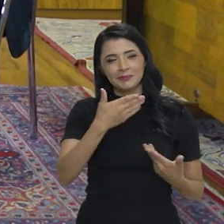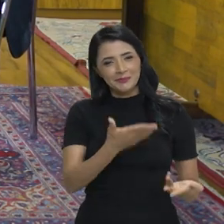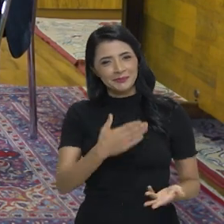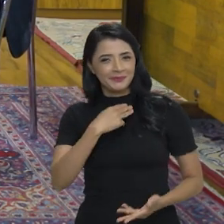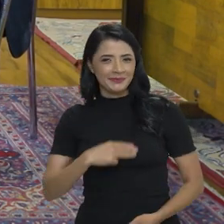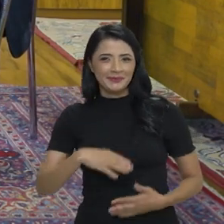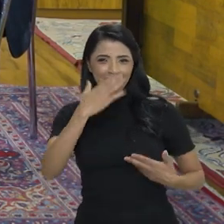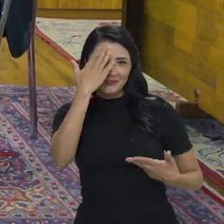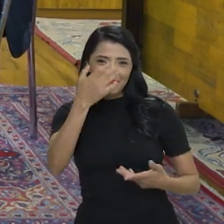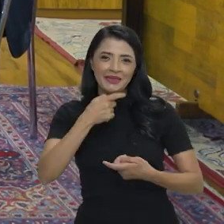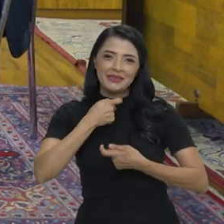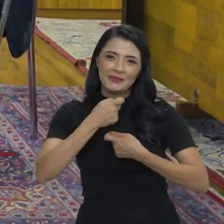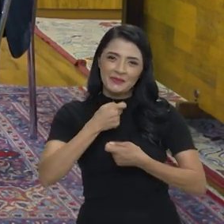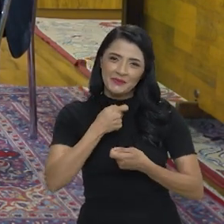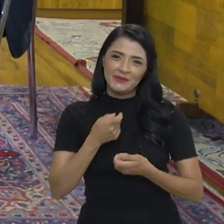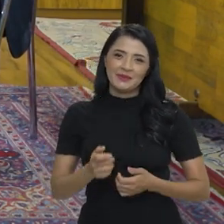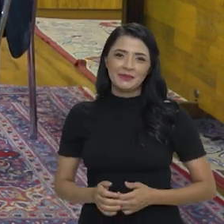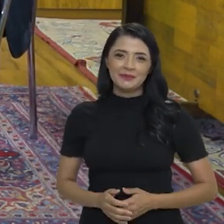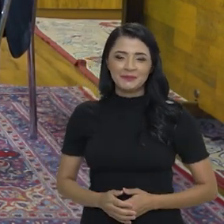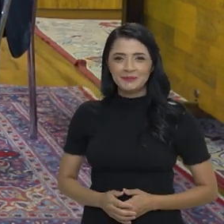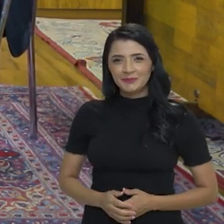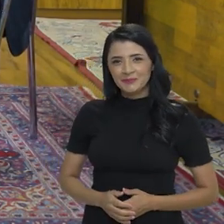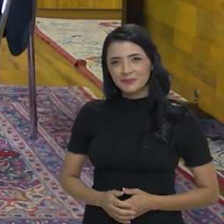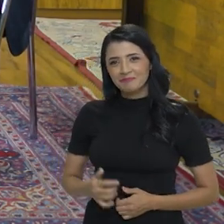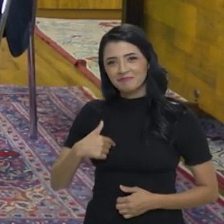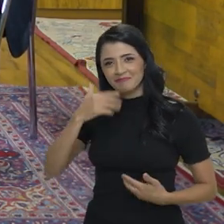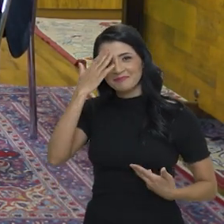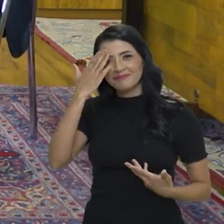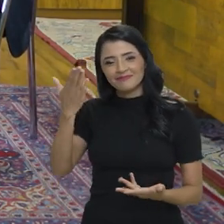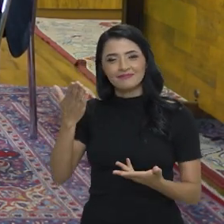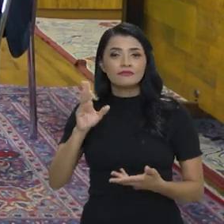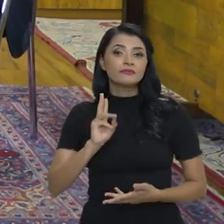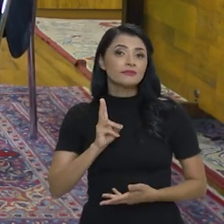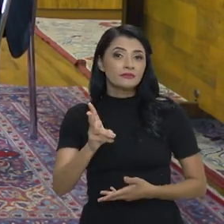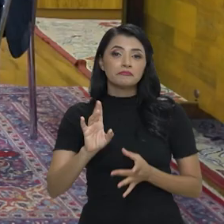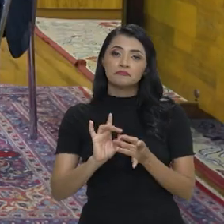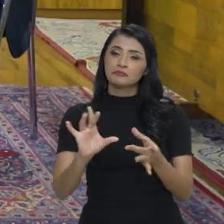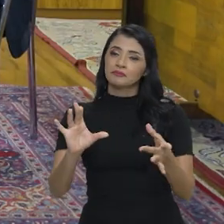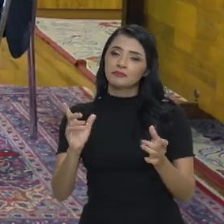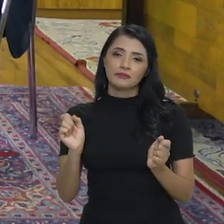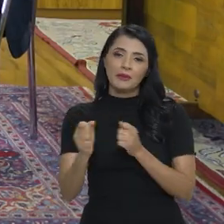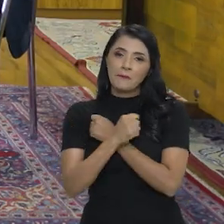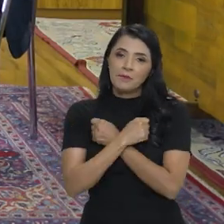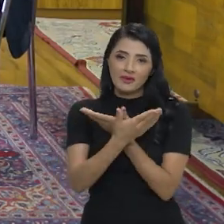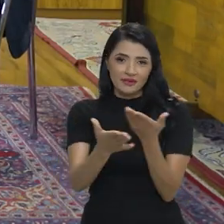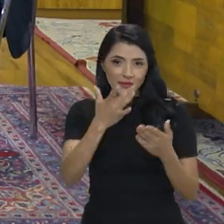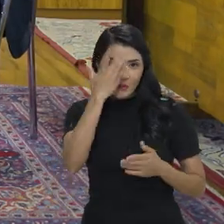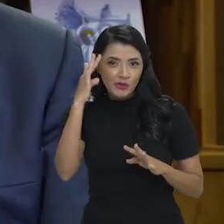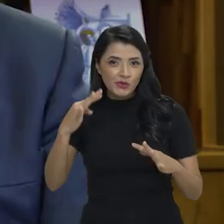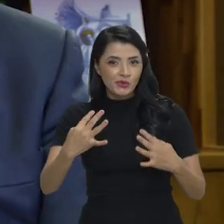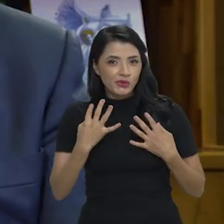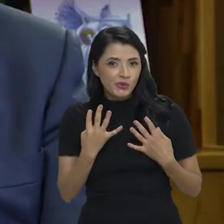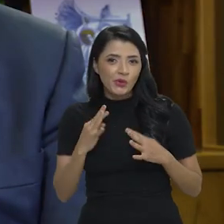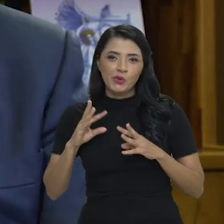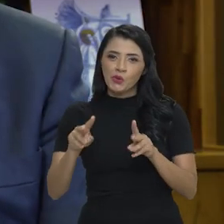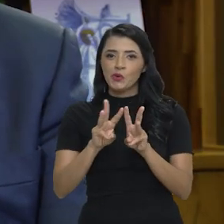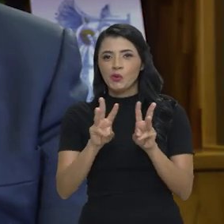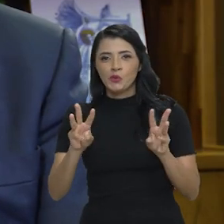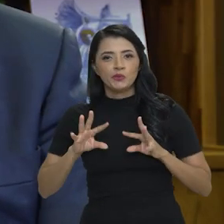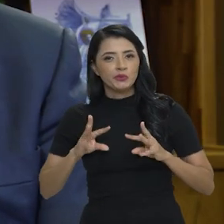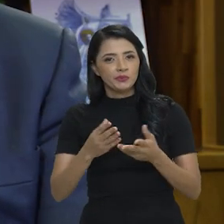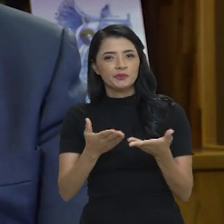Ministro, muito obrigada pela sua entrevista. Eu que agradeço sempre a disposição, um abraço aos espectadores,